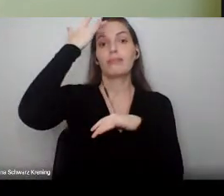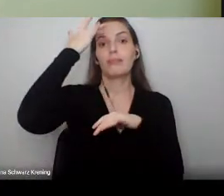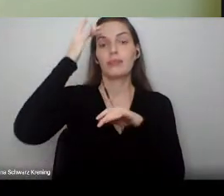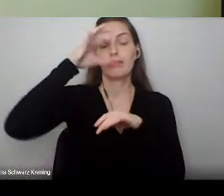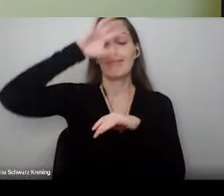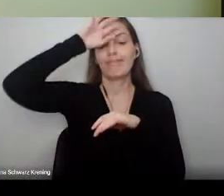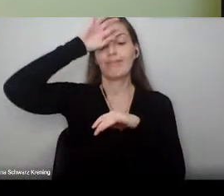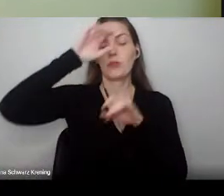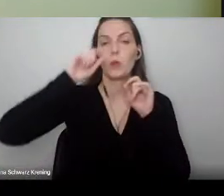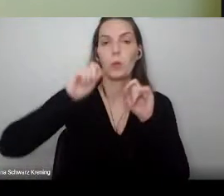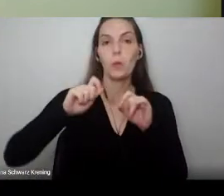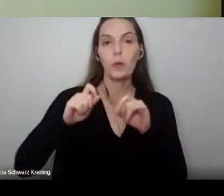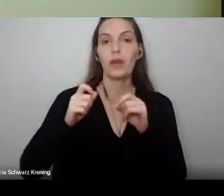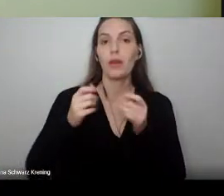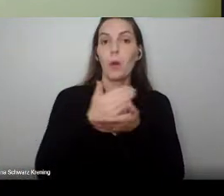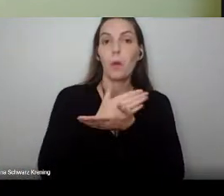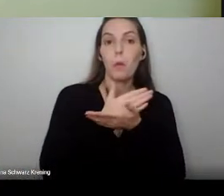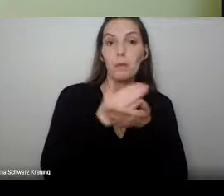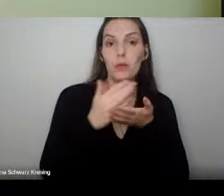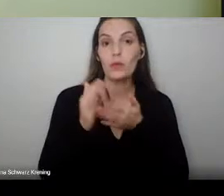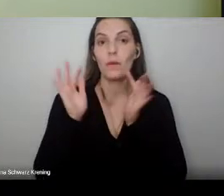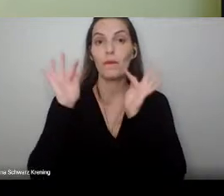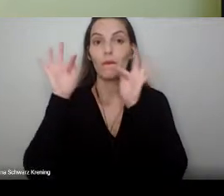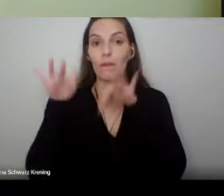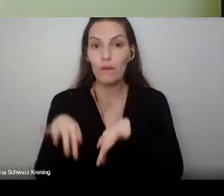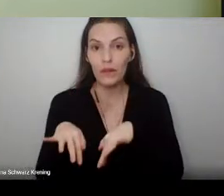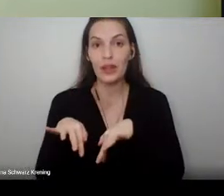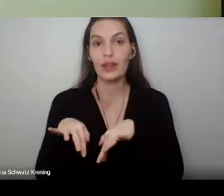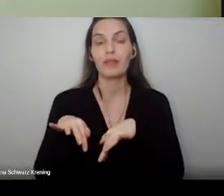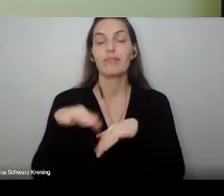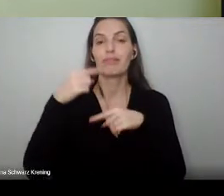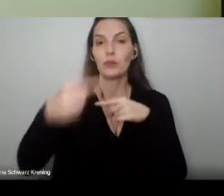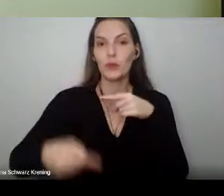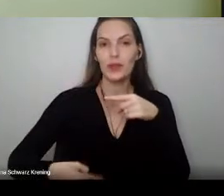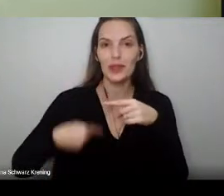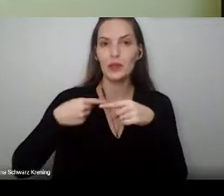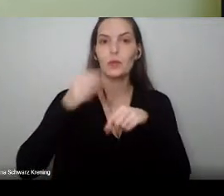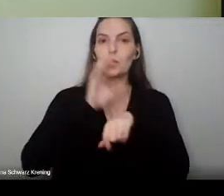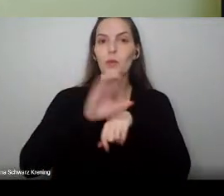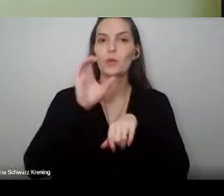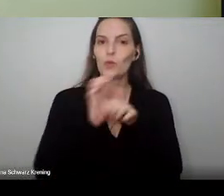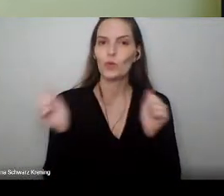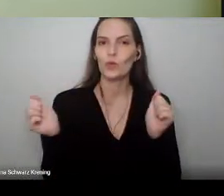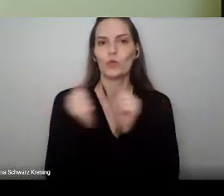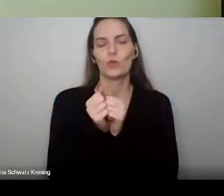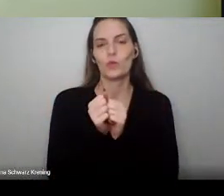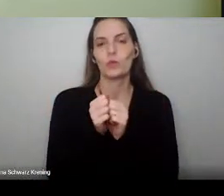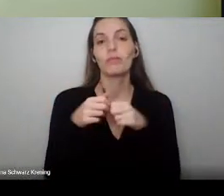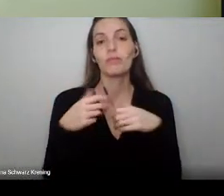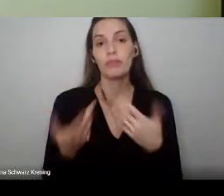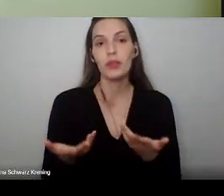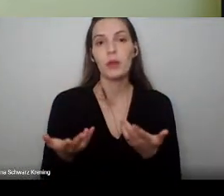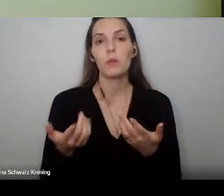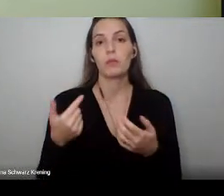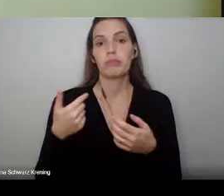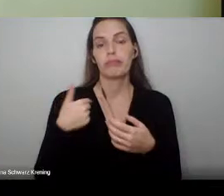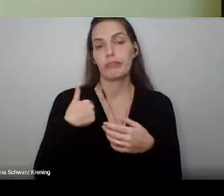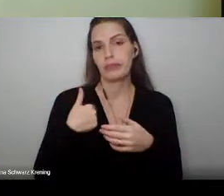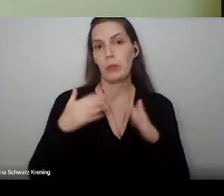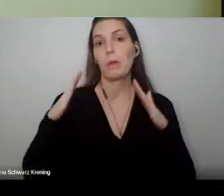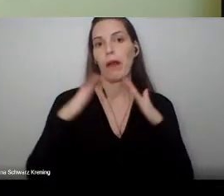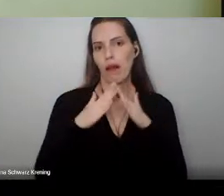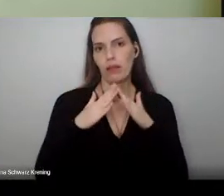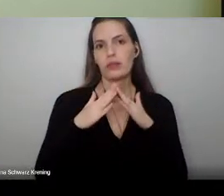ciclo presencial na gestão de saúde conjuntamente. Agora eu me sinto em casa com vocês, apesar de eu, literalmente, estar em casa.